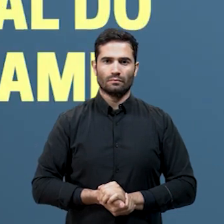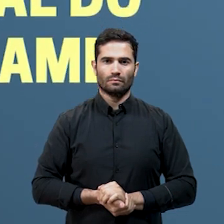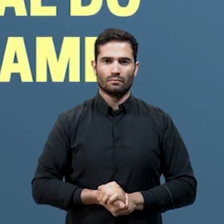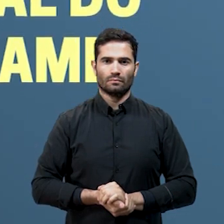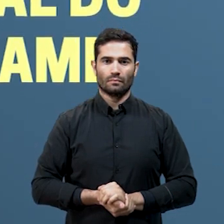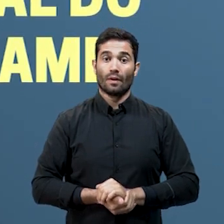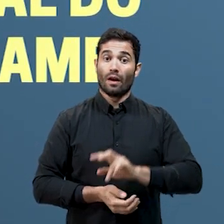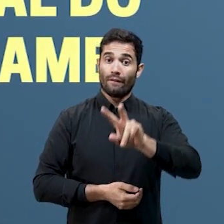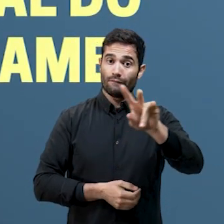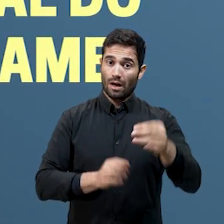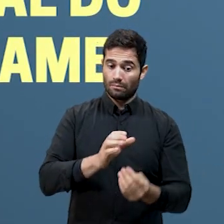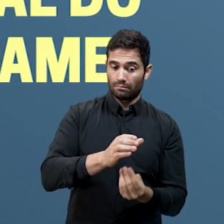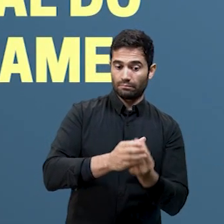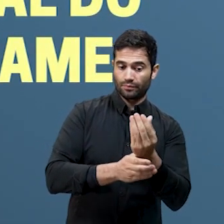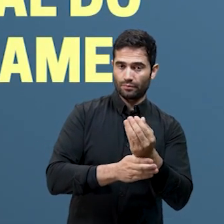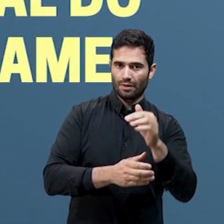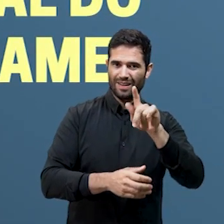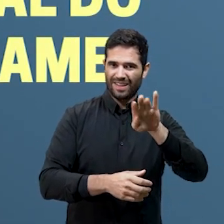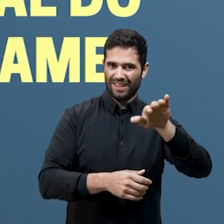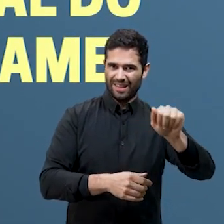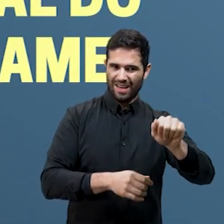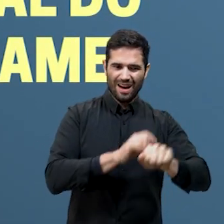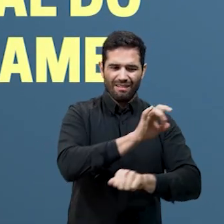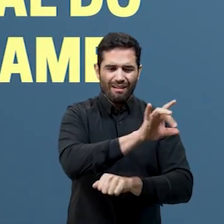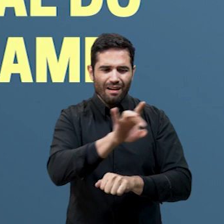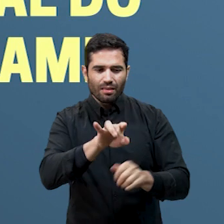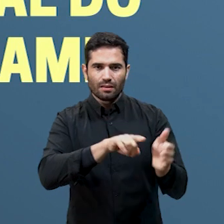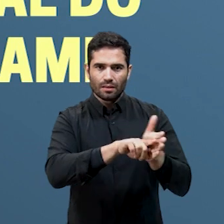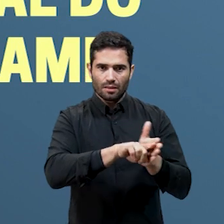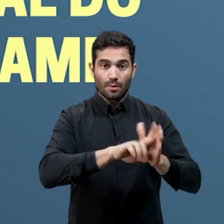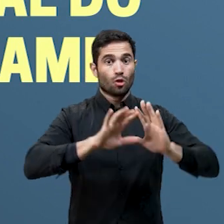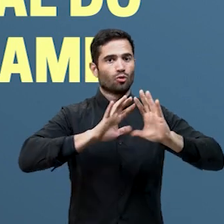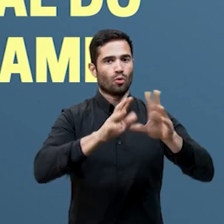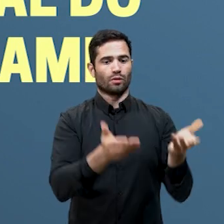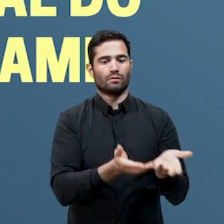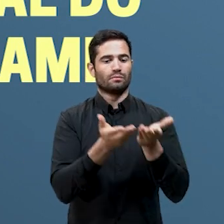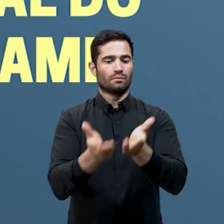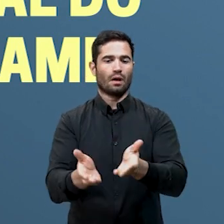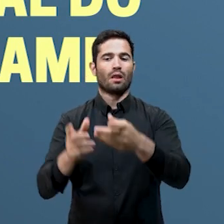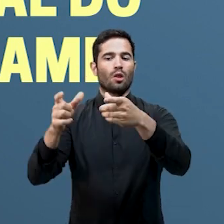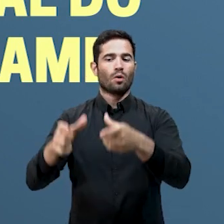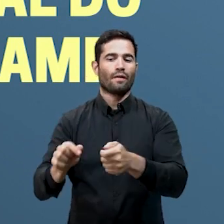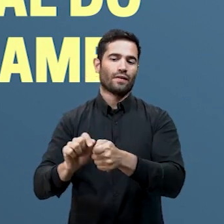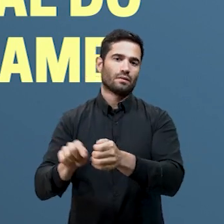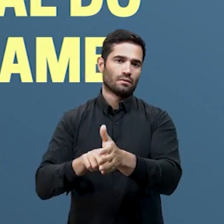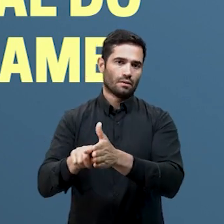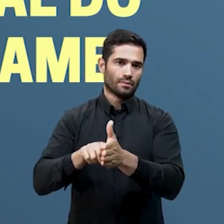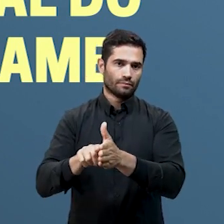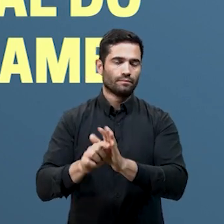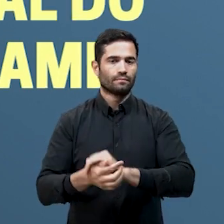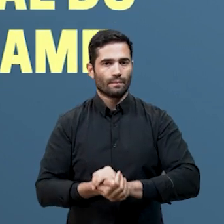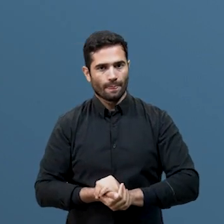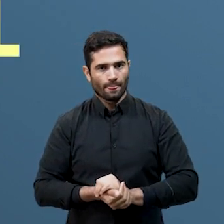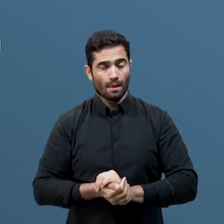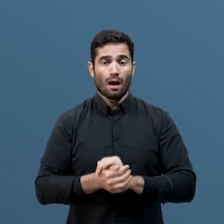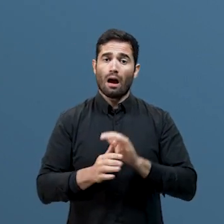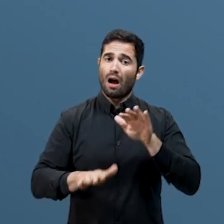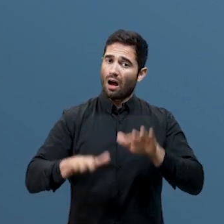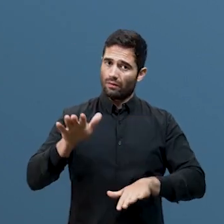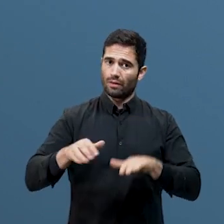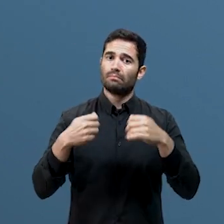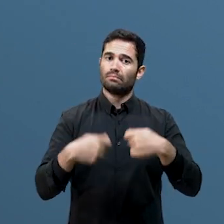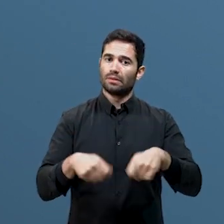Será gerada uma guia para cada exame e todas as guias deverão ser entregues no local de realização do exame. Pode ser